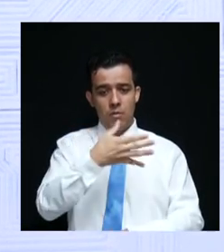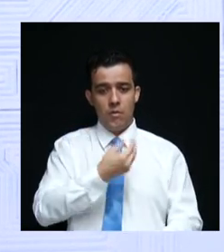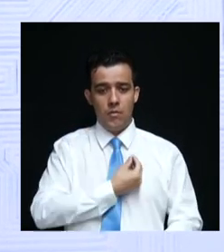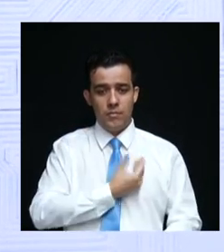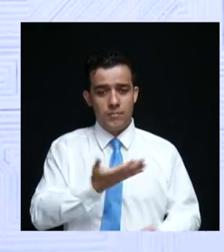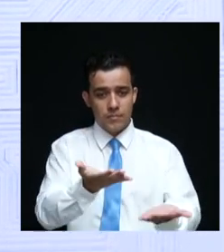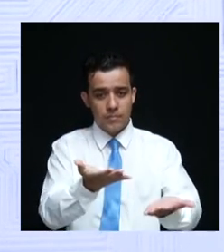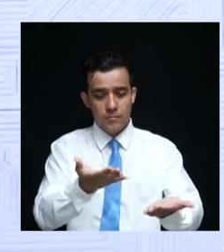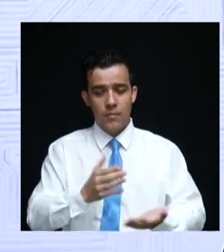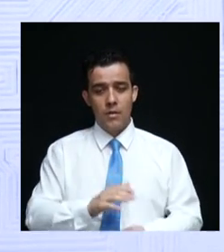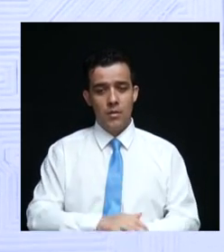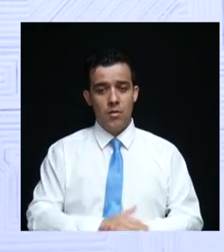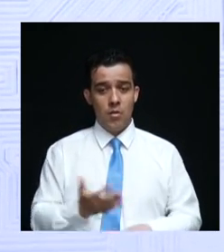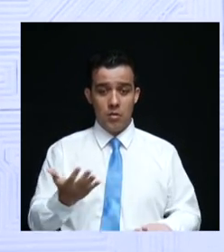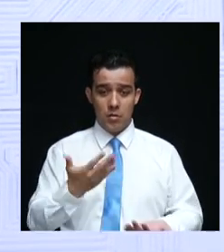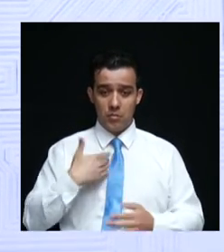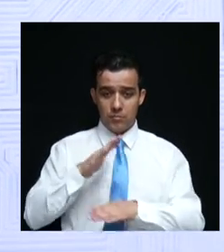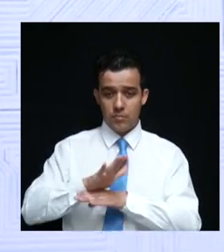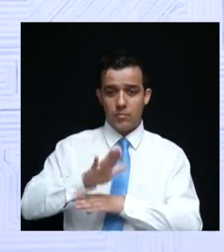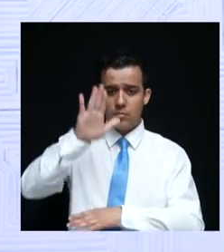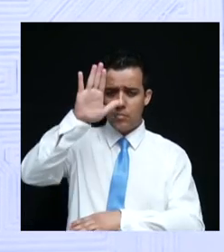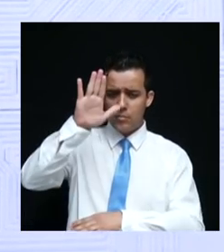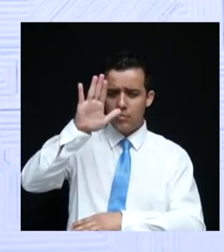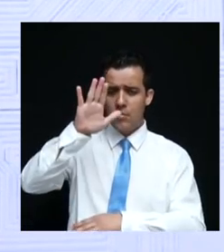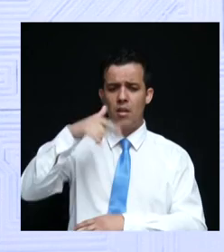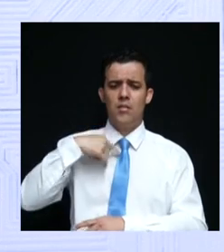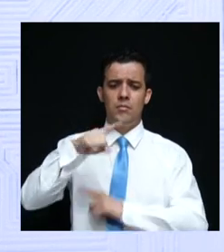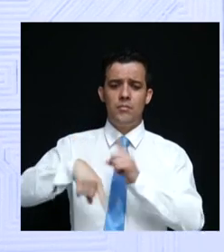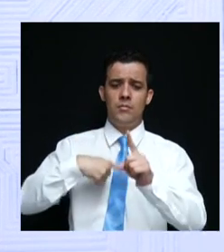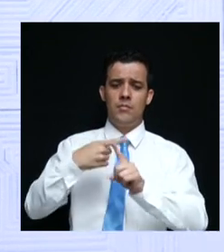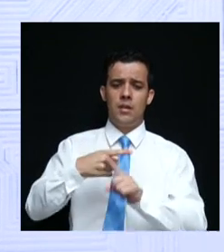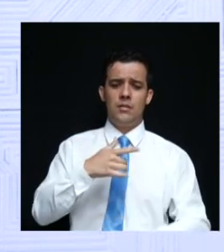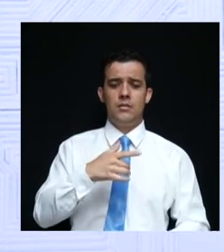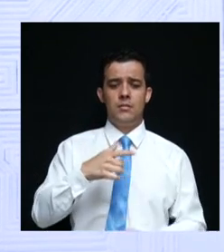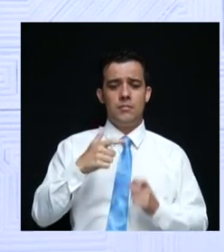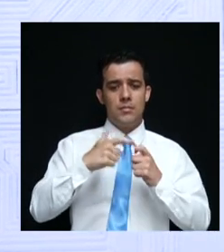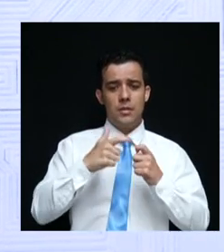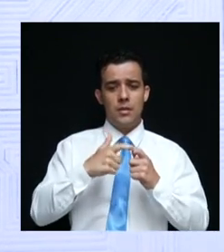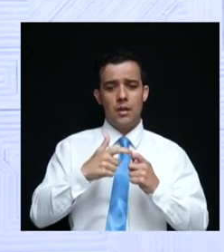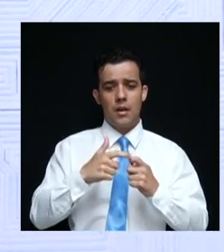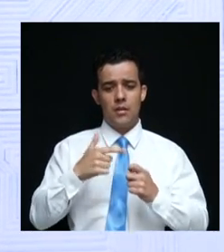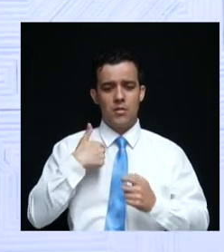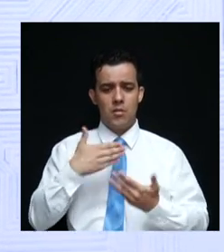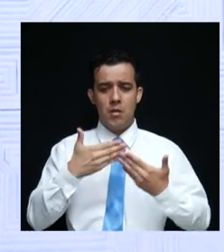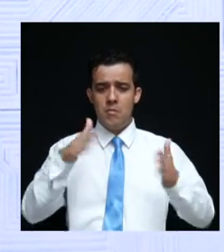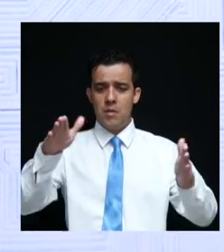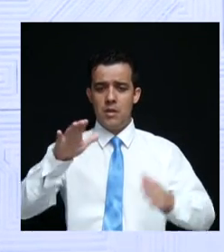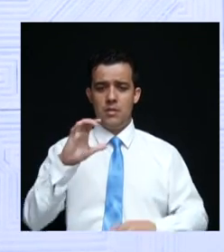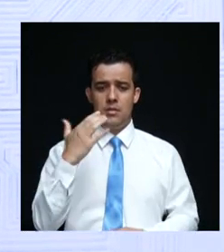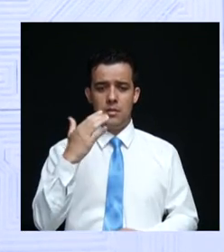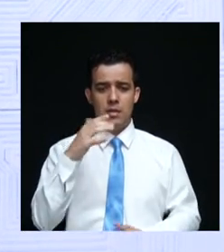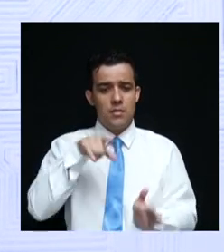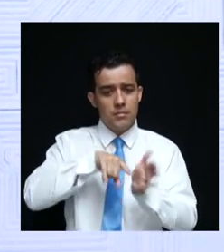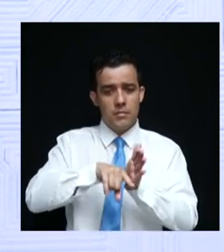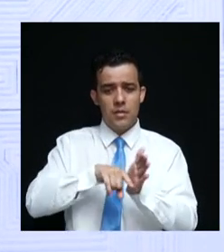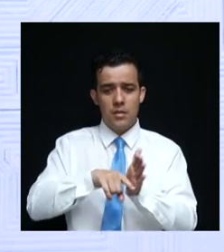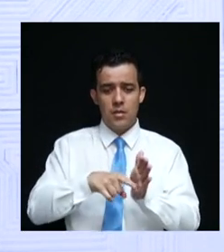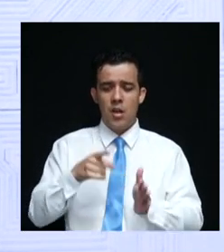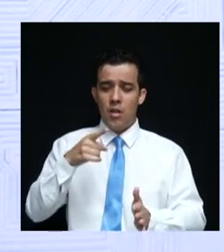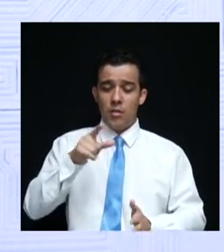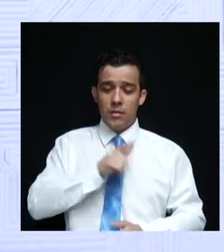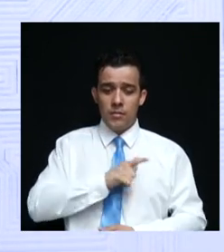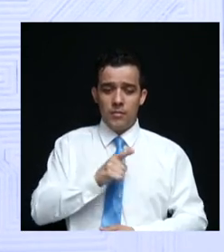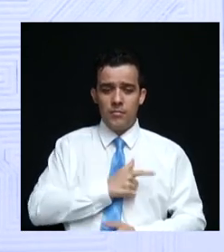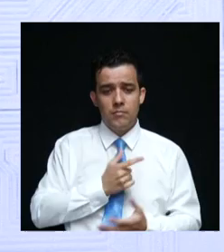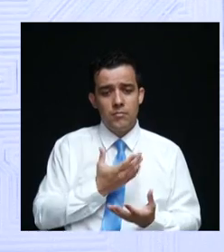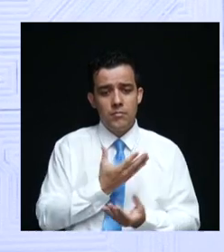além de parlamentar, eu sou um médico. Eu sou um homem aberto à ciência, à pesquisa. Nós temos uma demanda